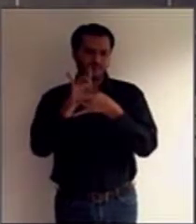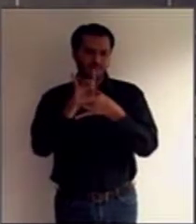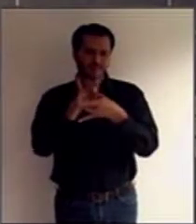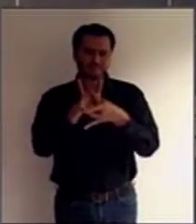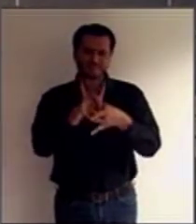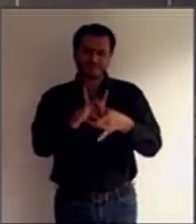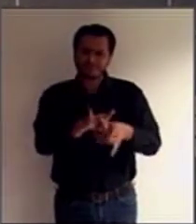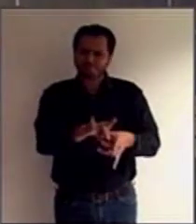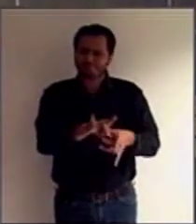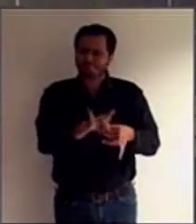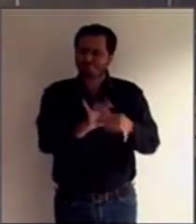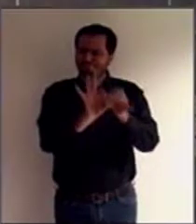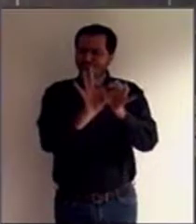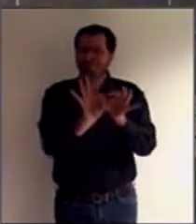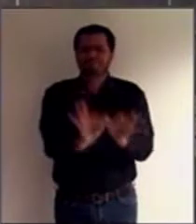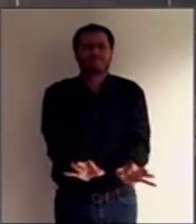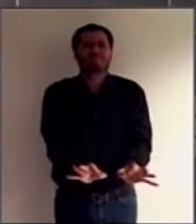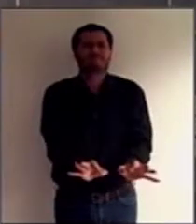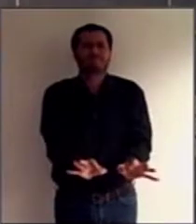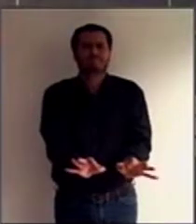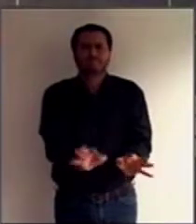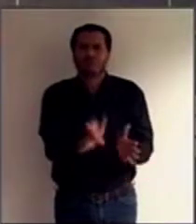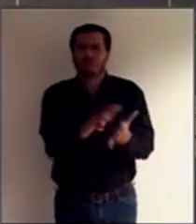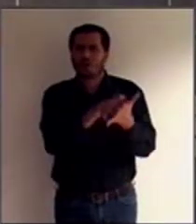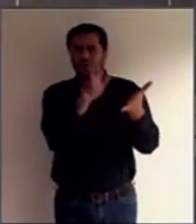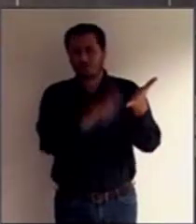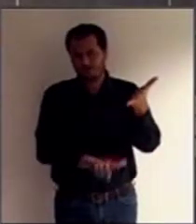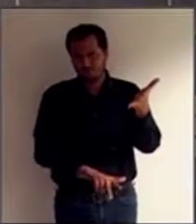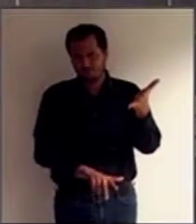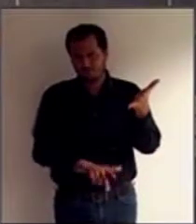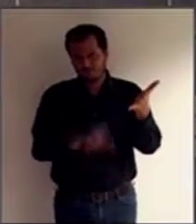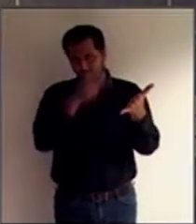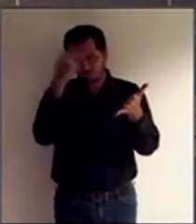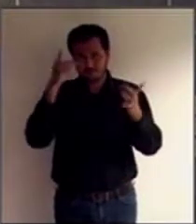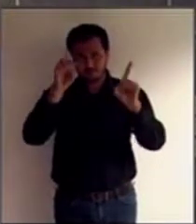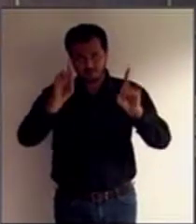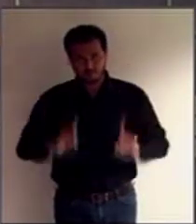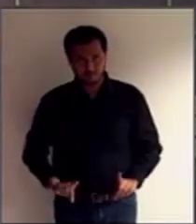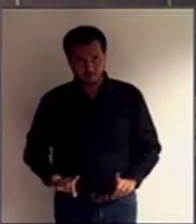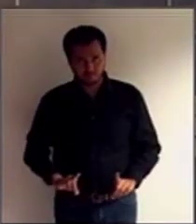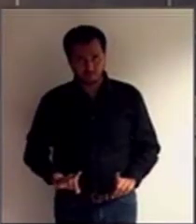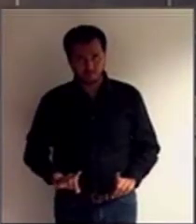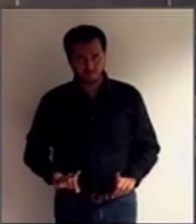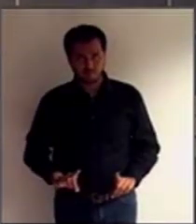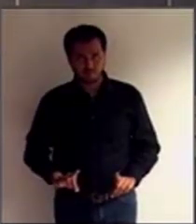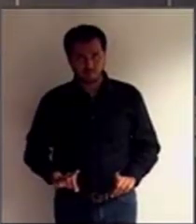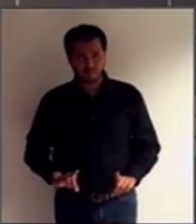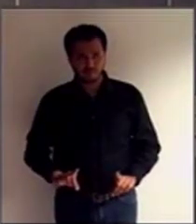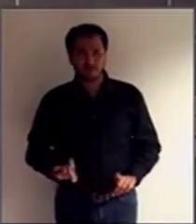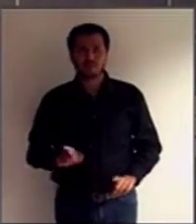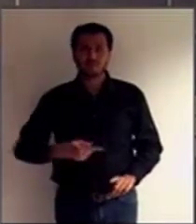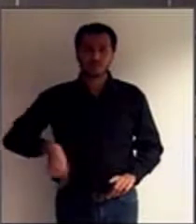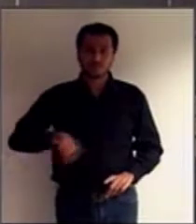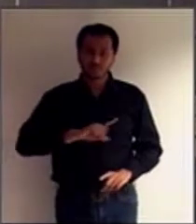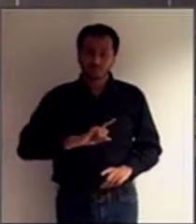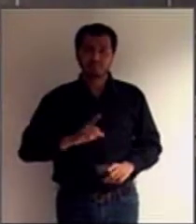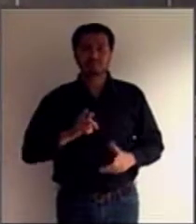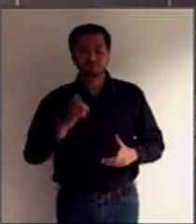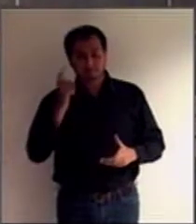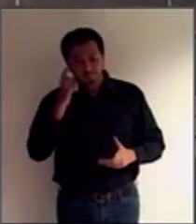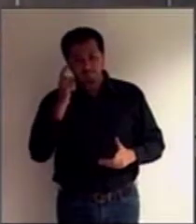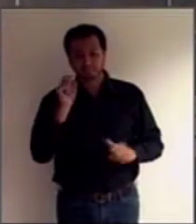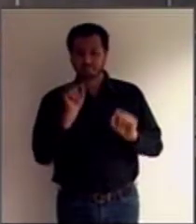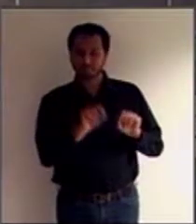desta discussão da Convenção sobre os Direitos da Pessoa com Deficiência para servir de elementos